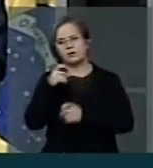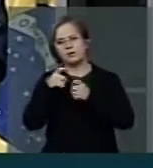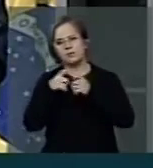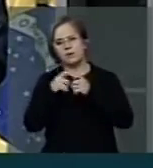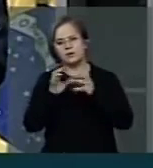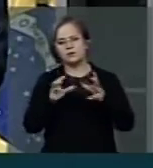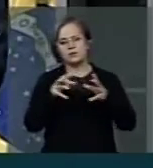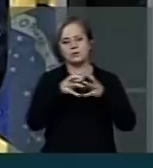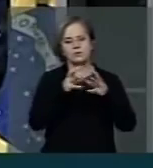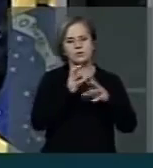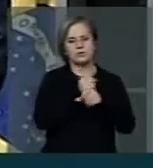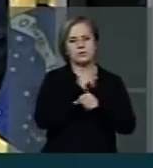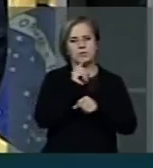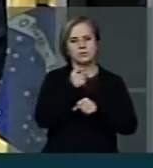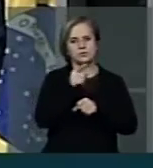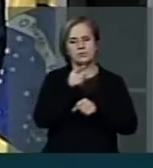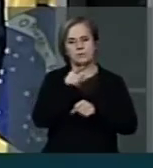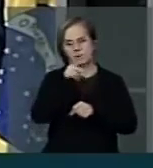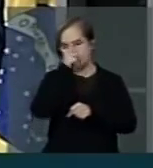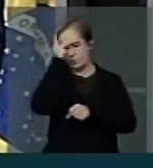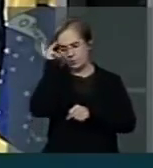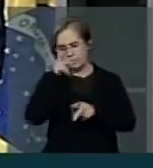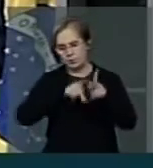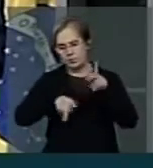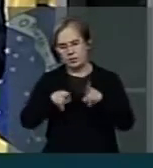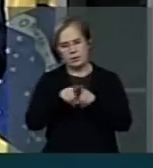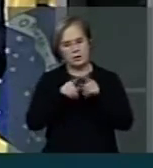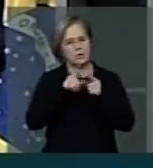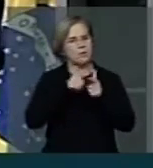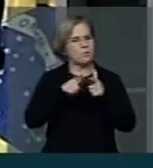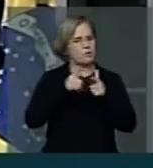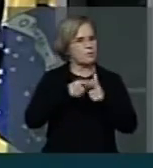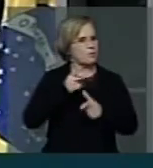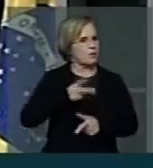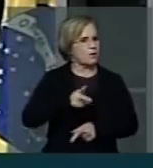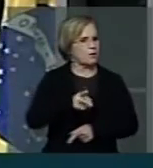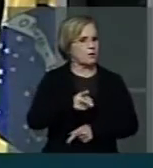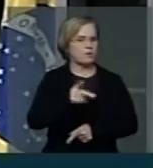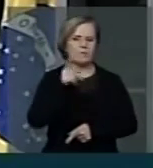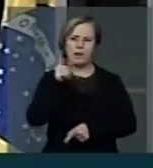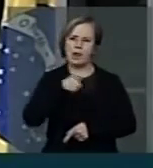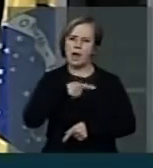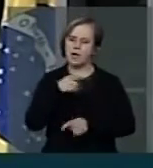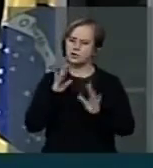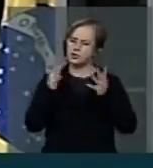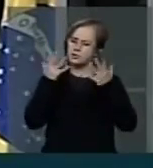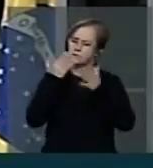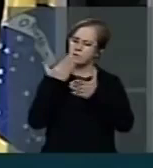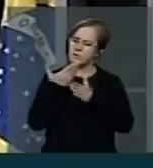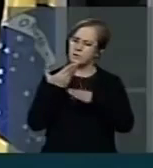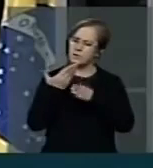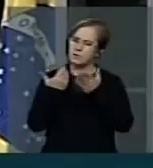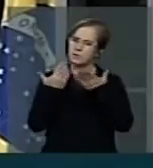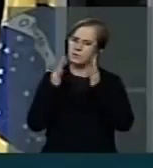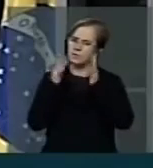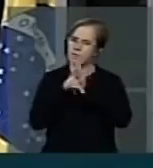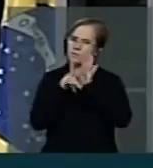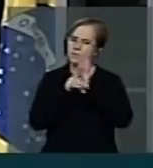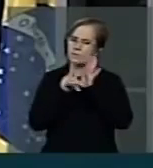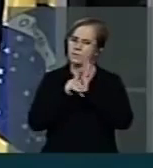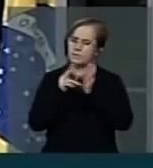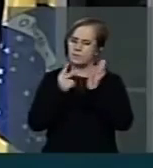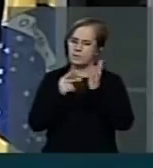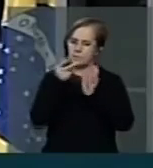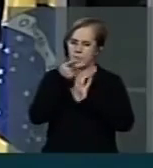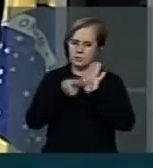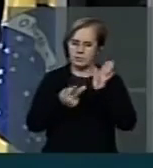Bom Sucesso, que se encontra numa crise sem precedentes. Lá havia um elogiado programa de transplante de órgãos, que foi